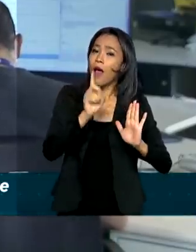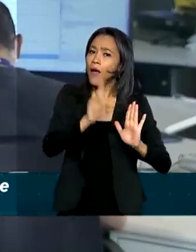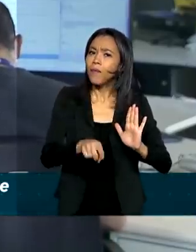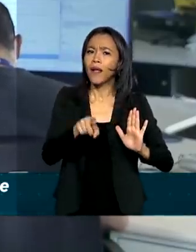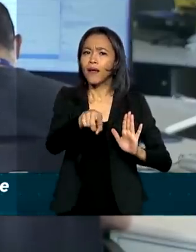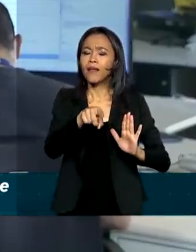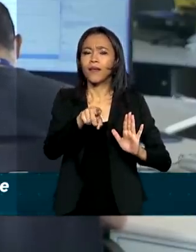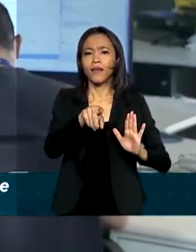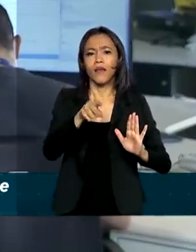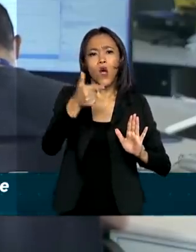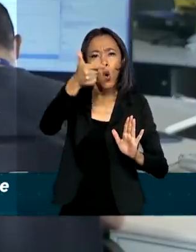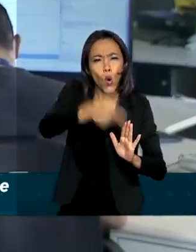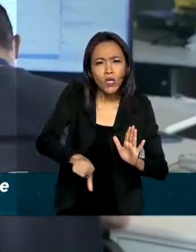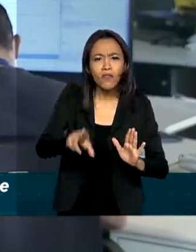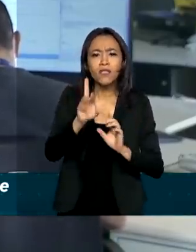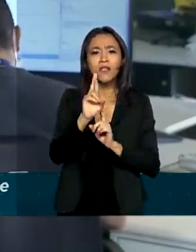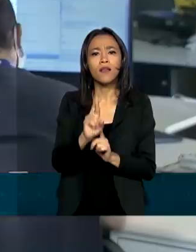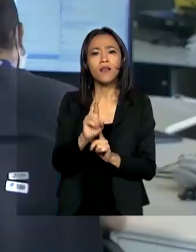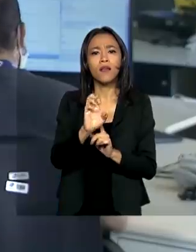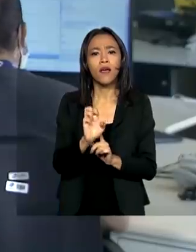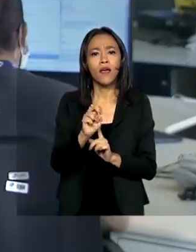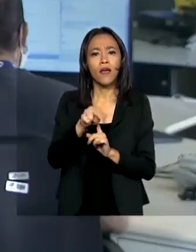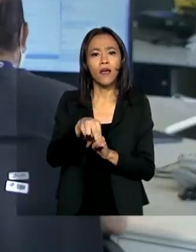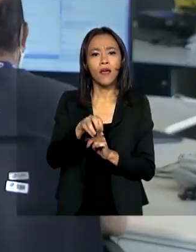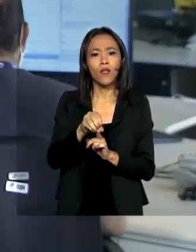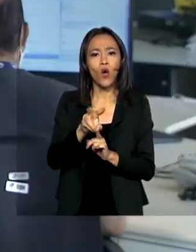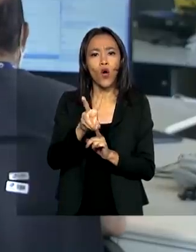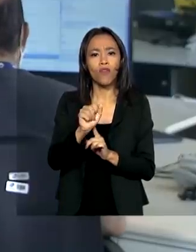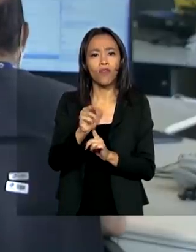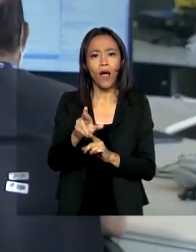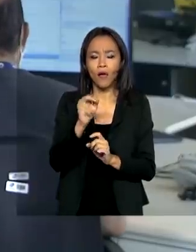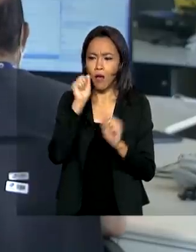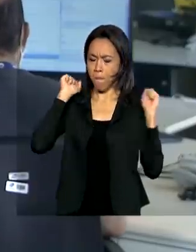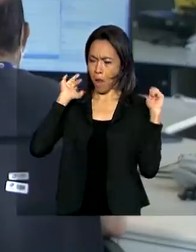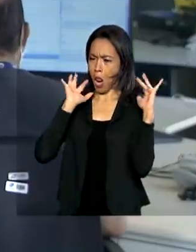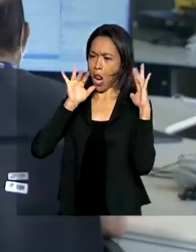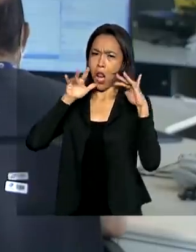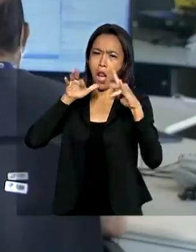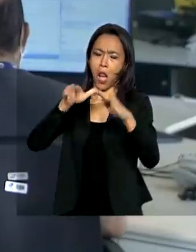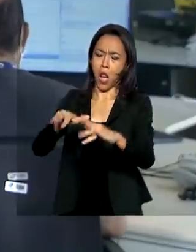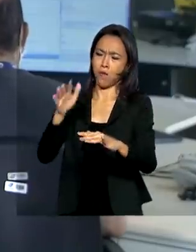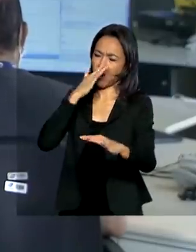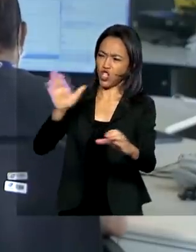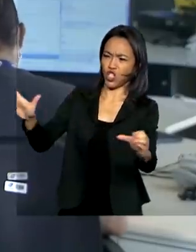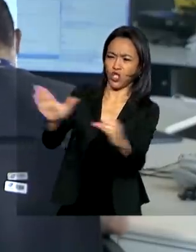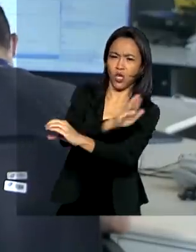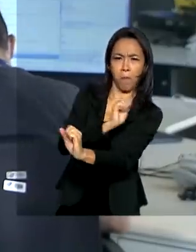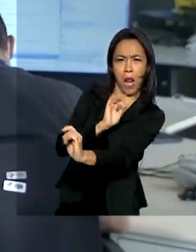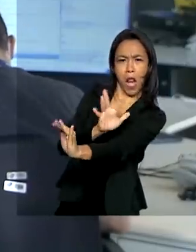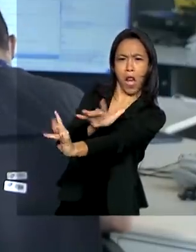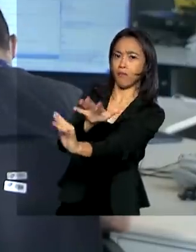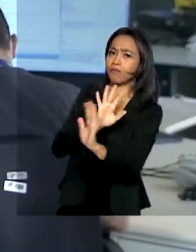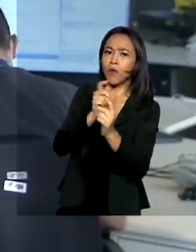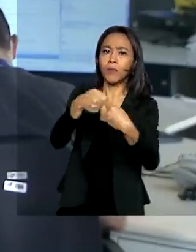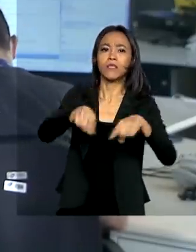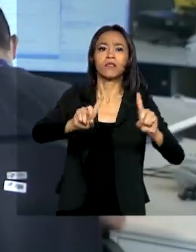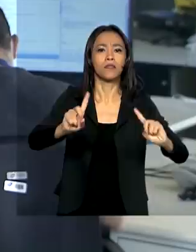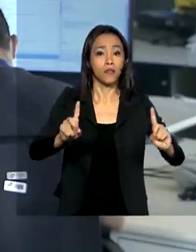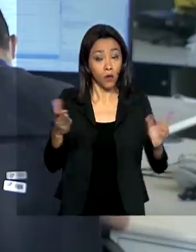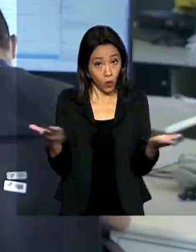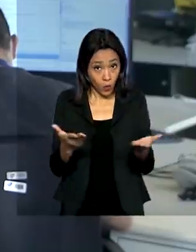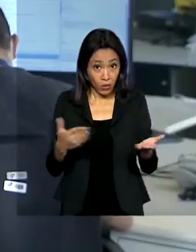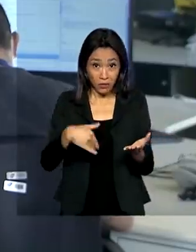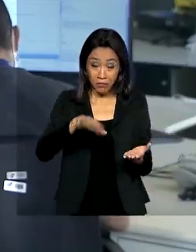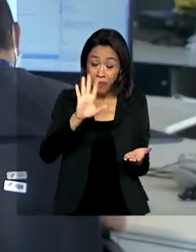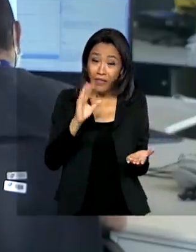para fazer a renovação da credencial, ocorra aglomeração. Hoje, mais de 200 mil brasileiros usam o passe